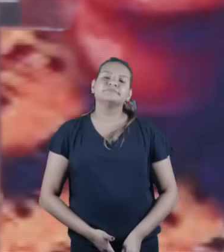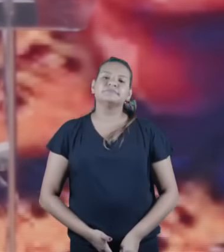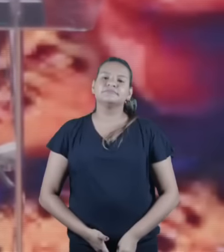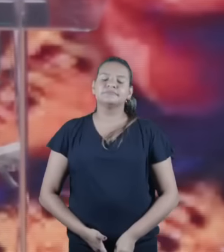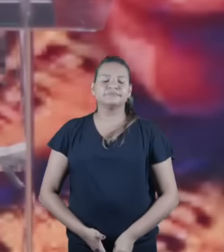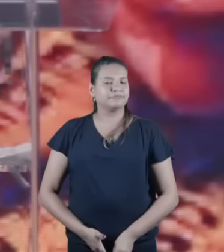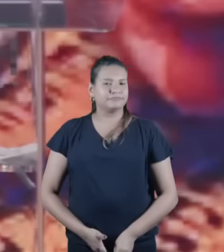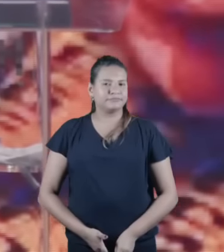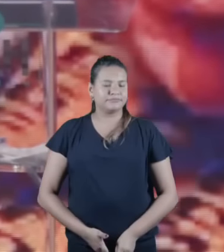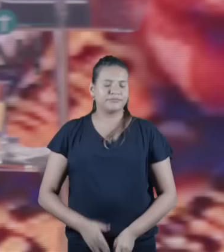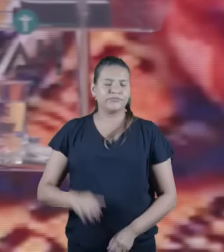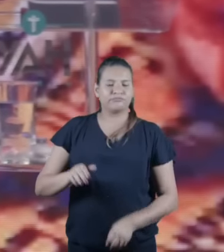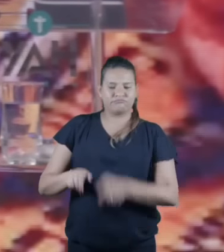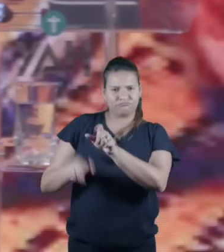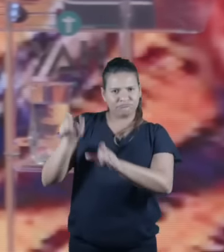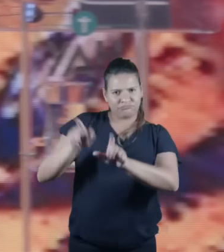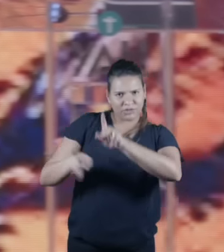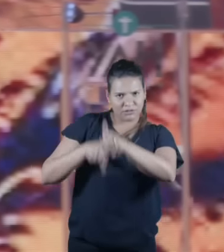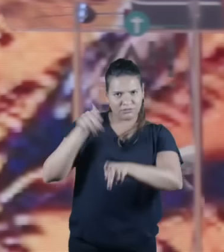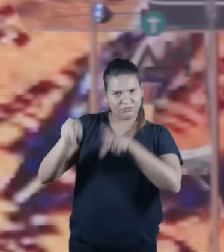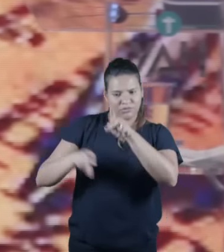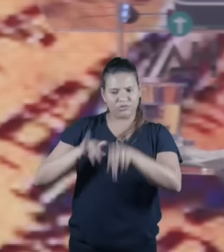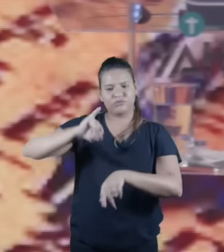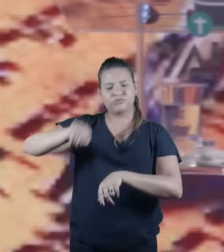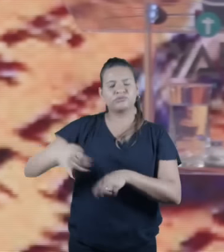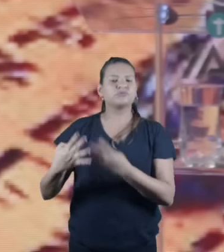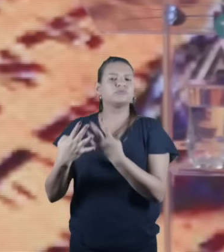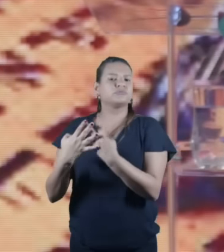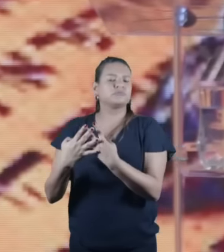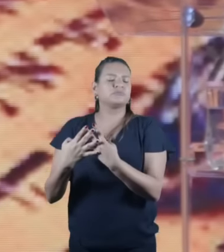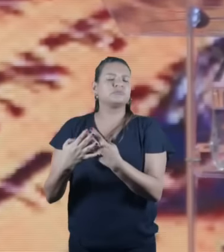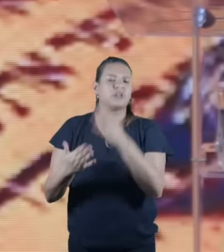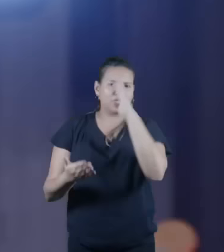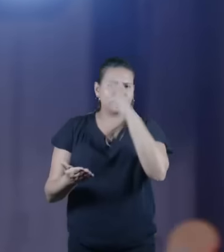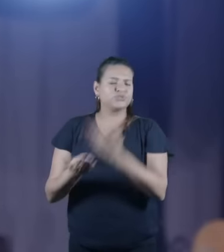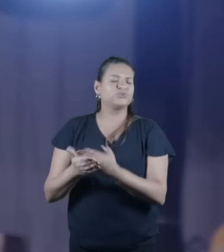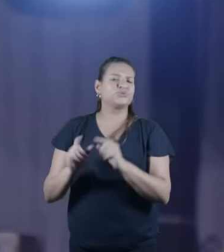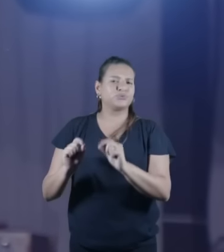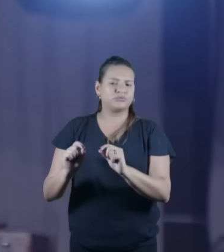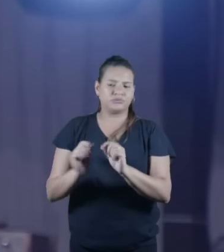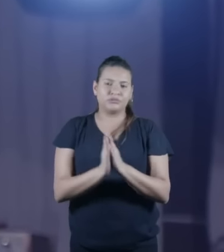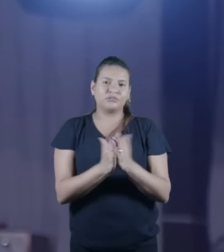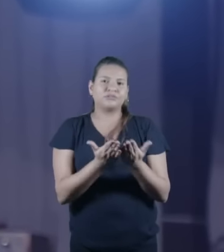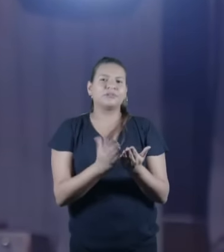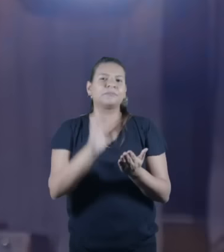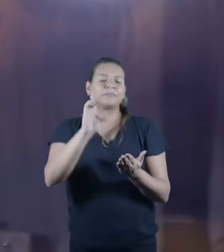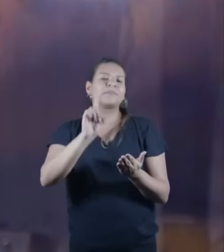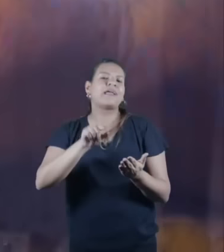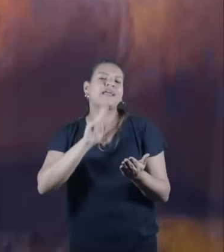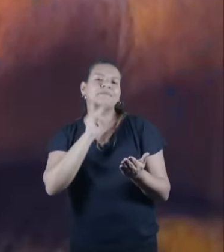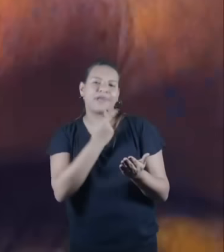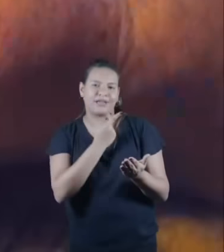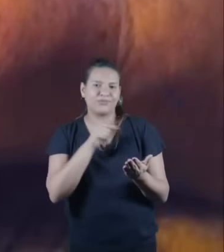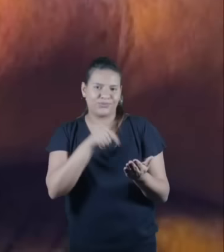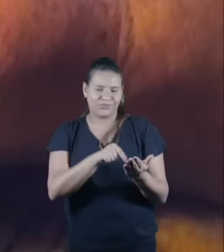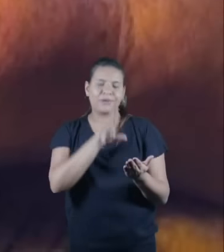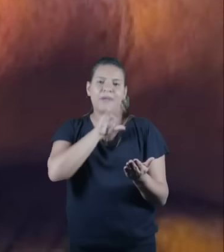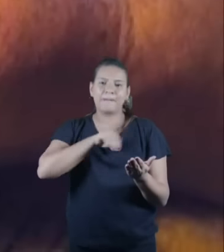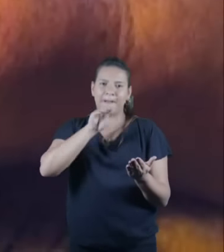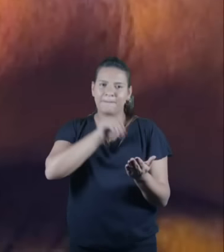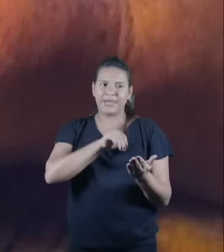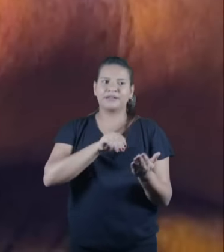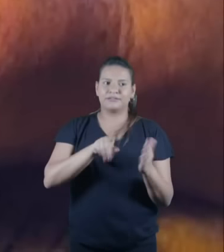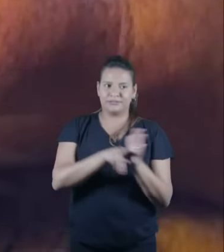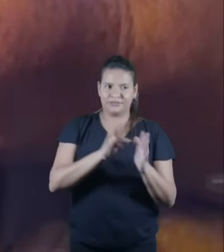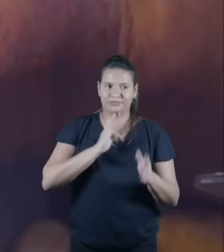No que os judeus acreditam? Os judeus acreditam na Bíblia hebraica, que a gente chama em hebraico de Tanakh, que é composto de